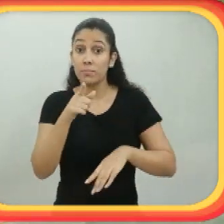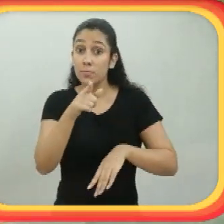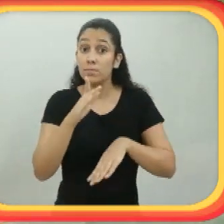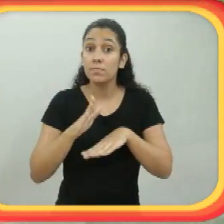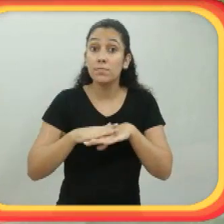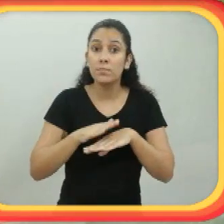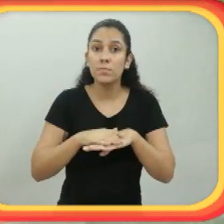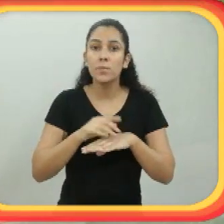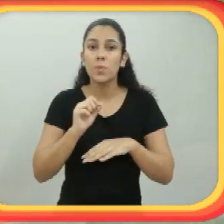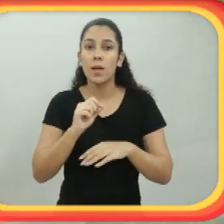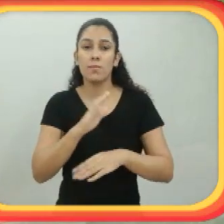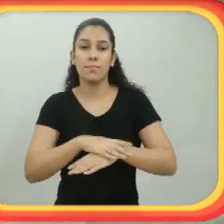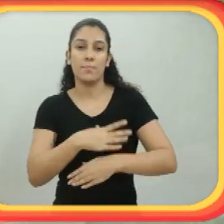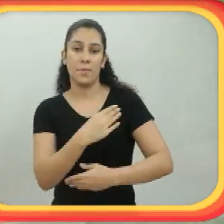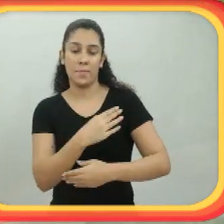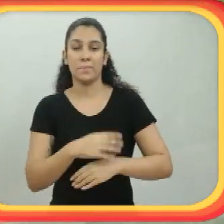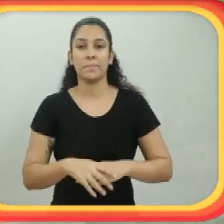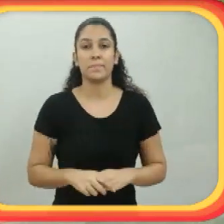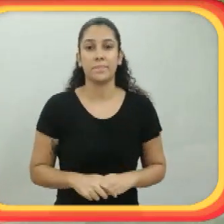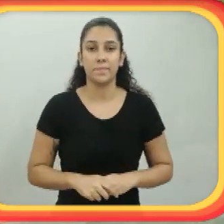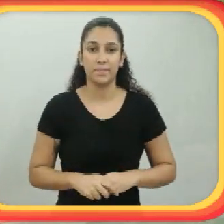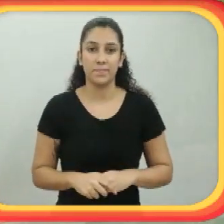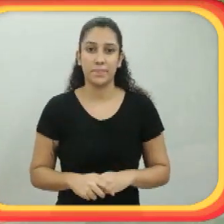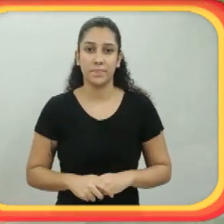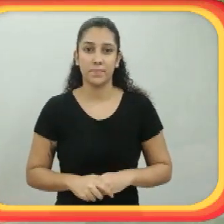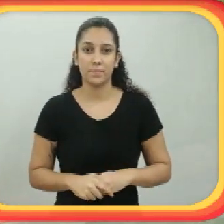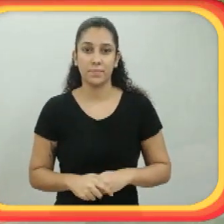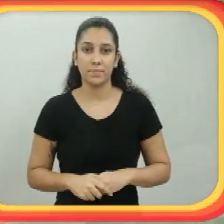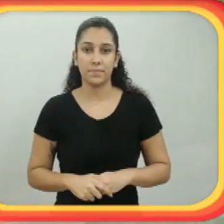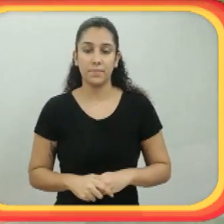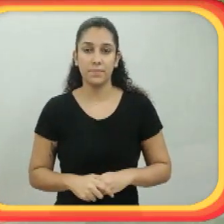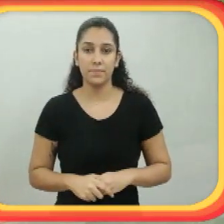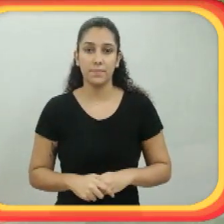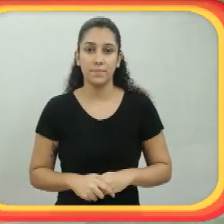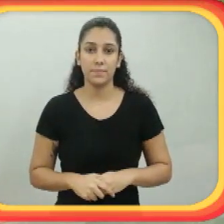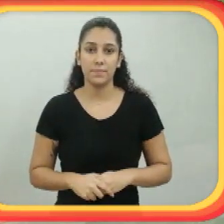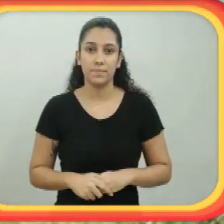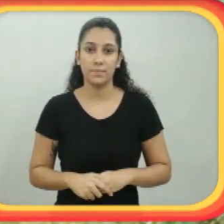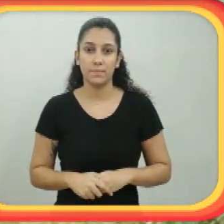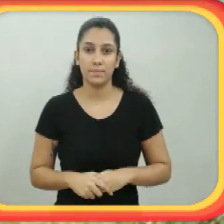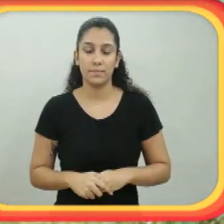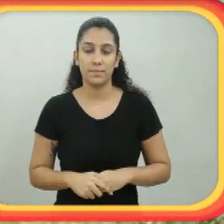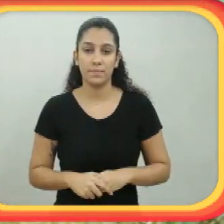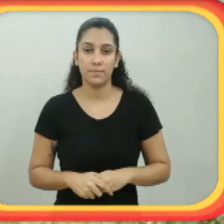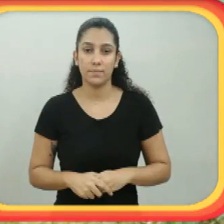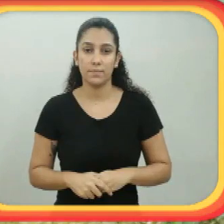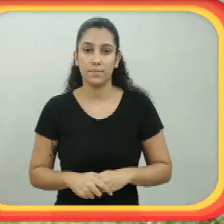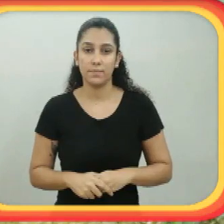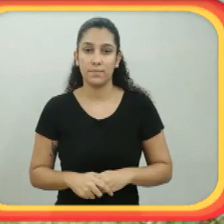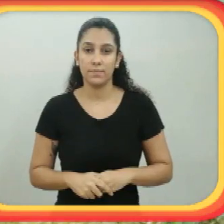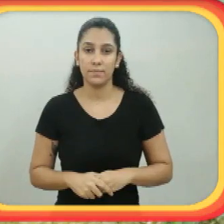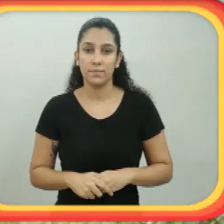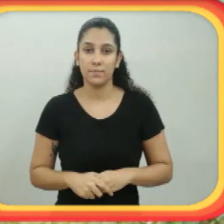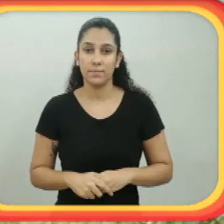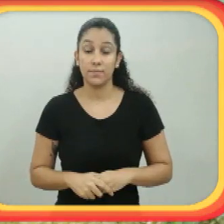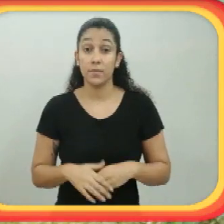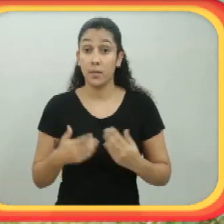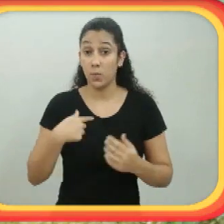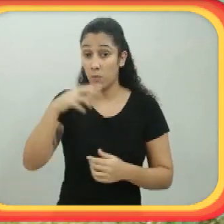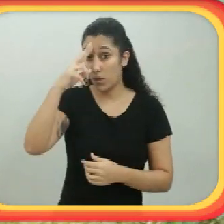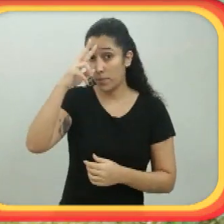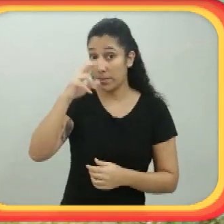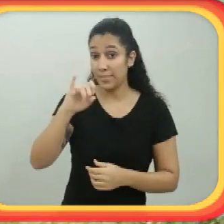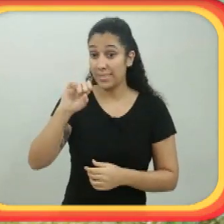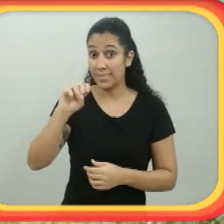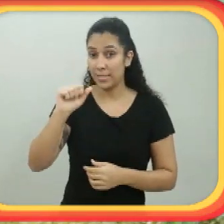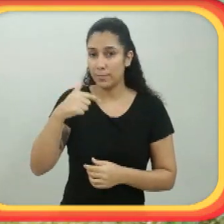melhorar tanto quanto esse que você fez de amamentar. Eu lembro da Isa pequenininha, uma vez